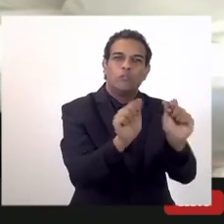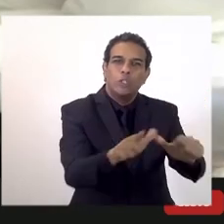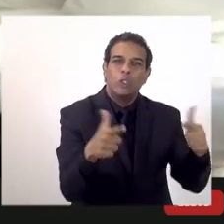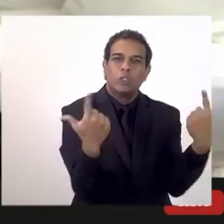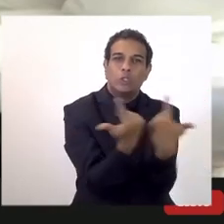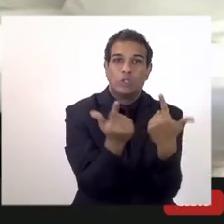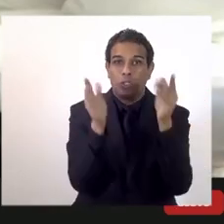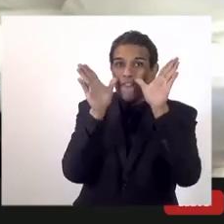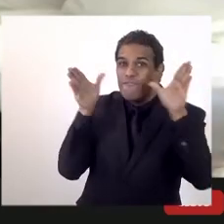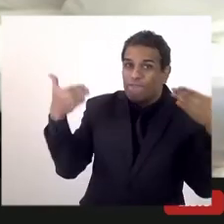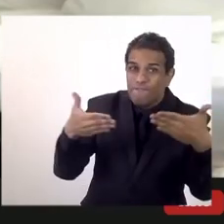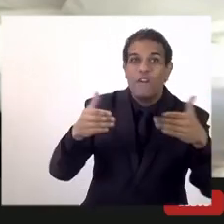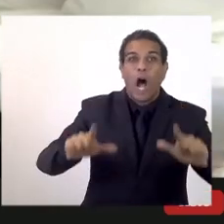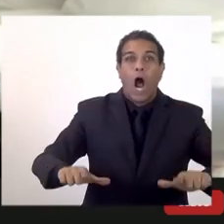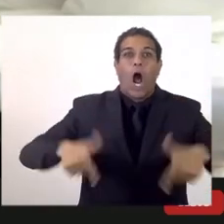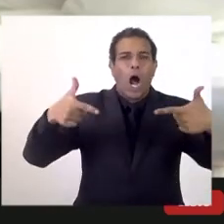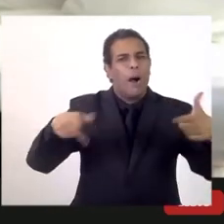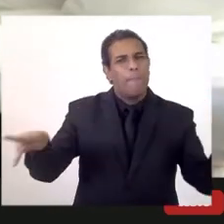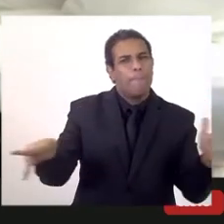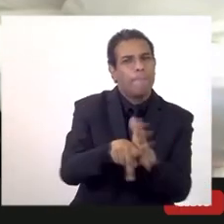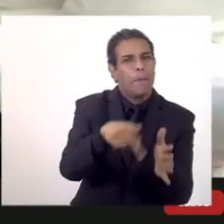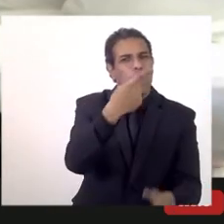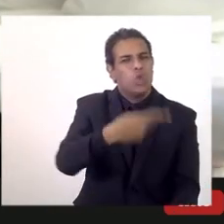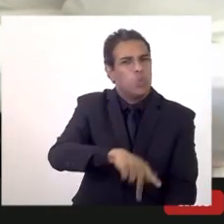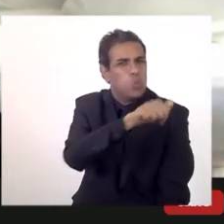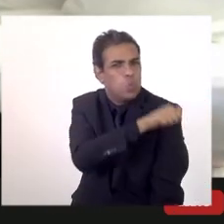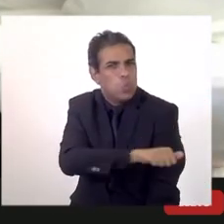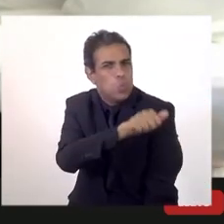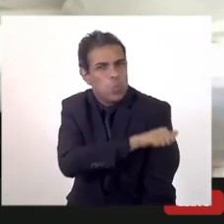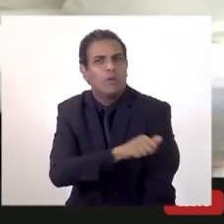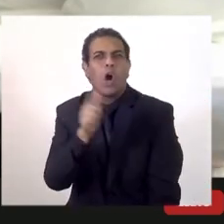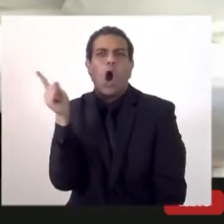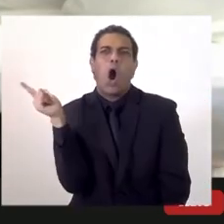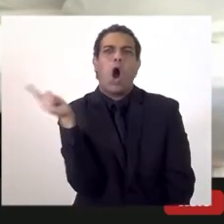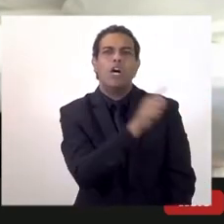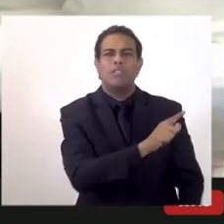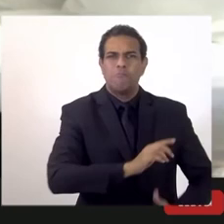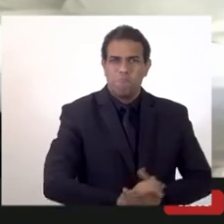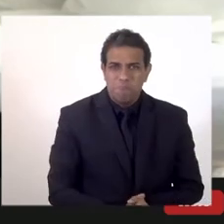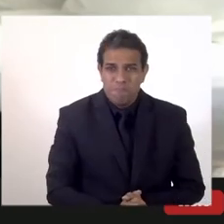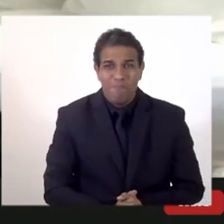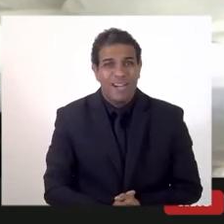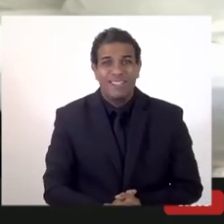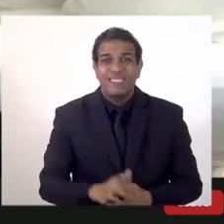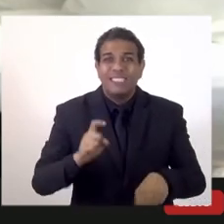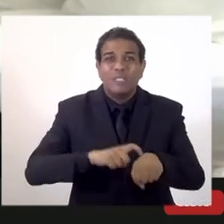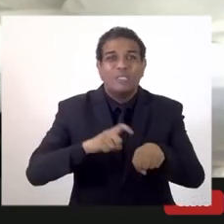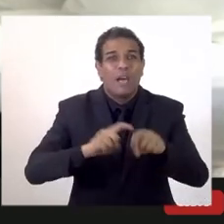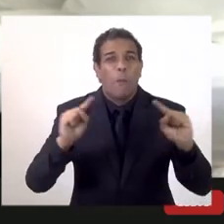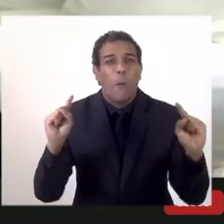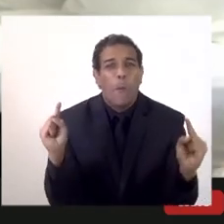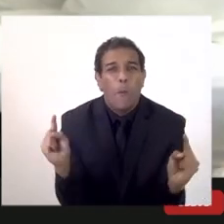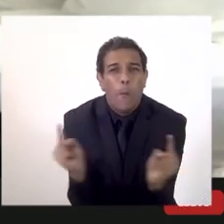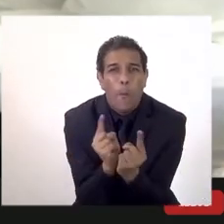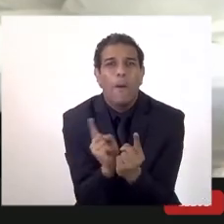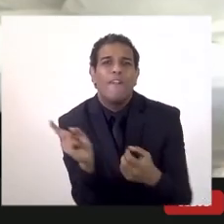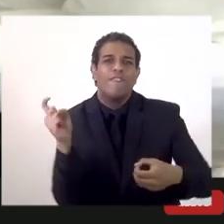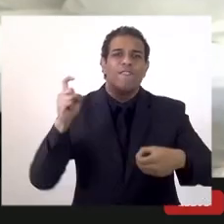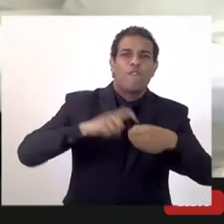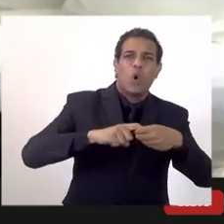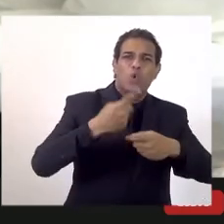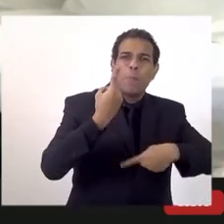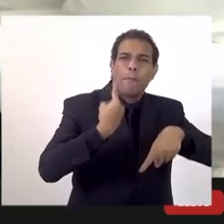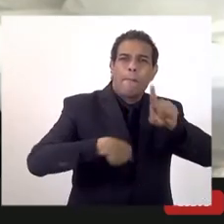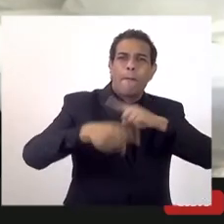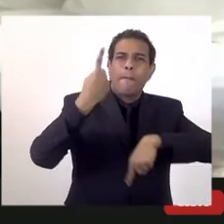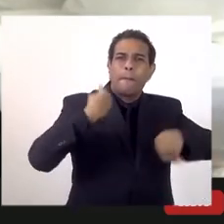focar em algumas ações no Estado de modo que a gente consiga em curto prazo voltar ao que era o nosso